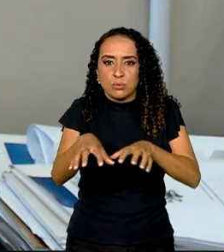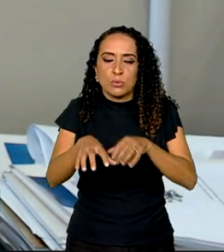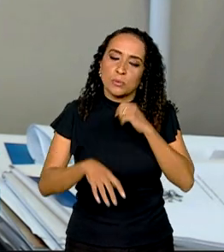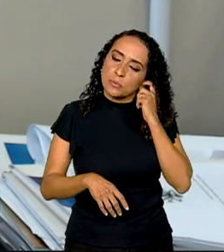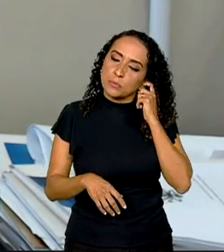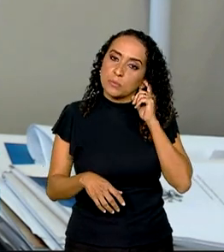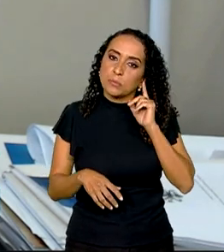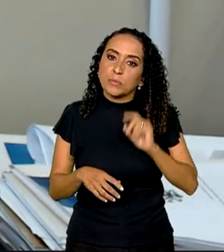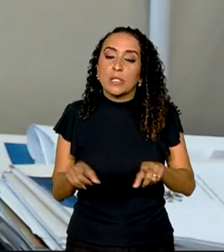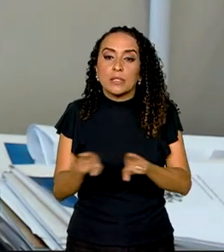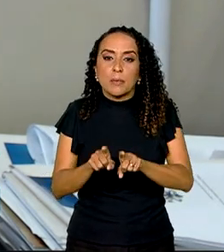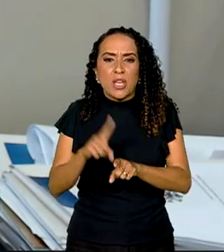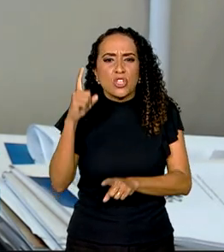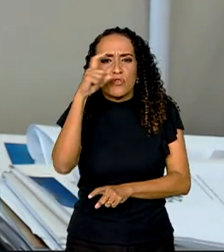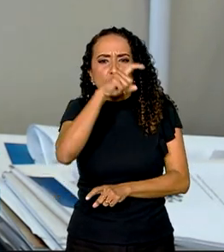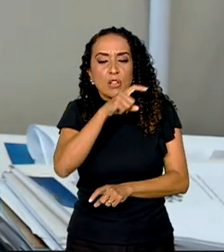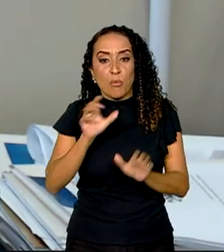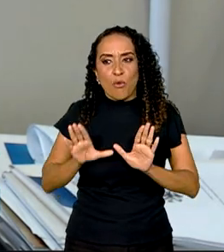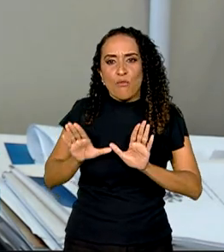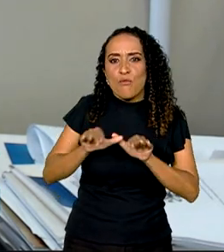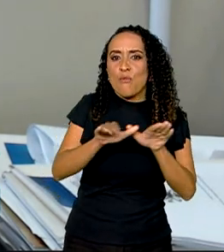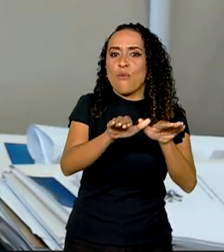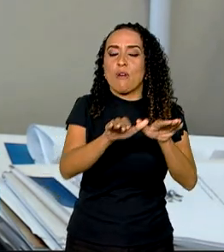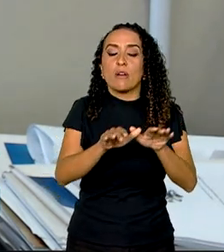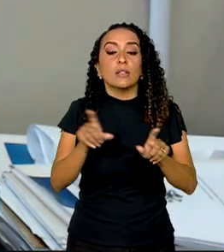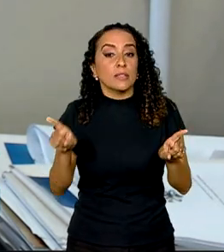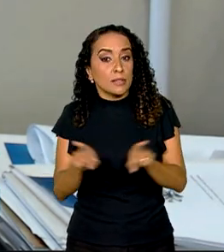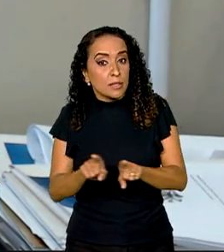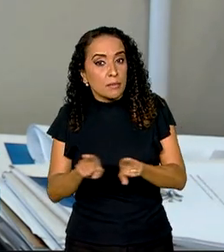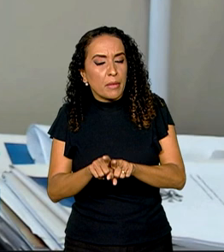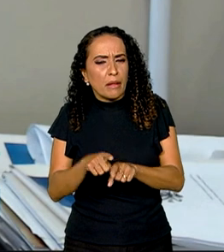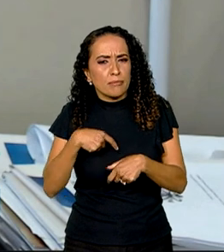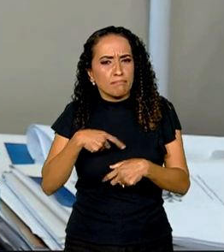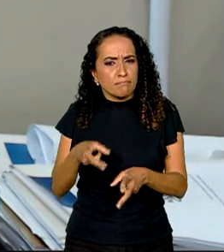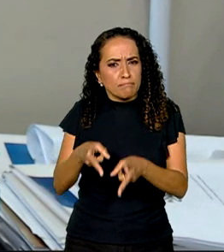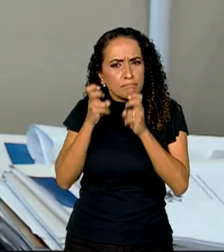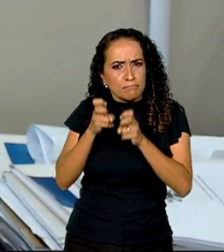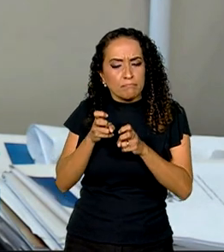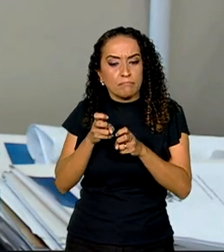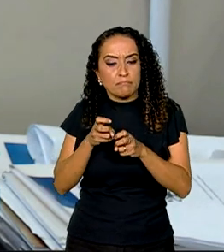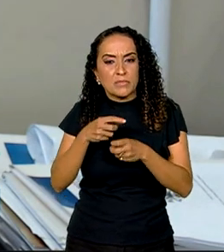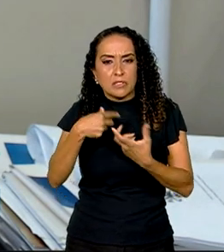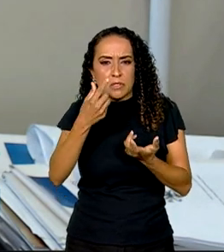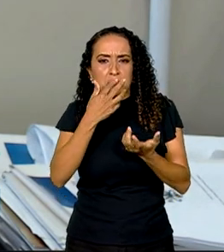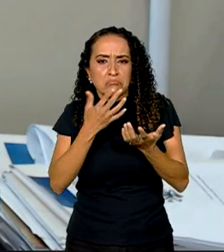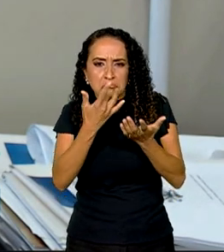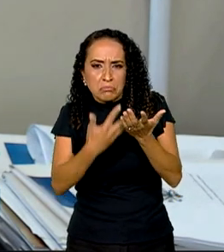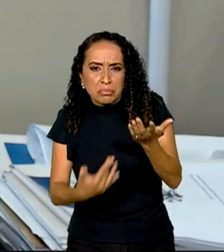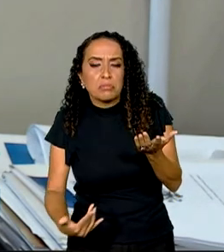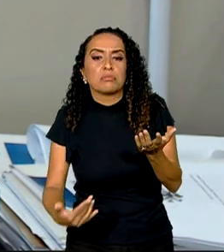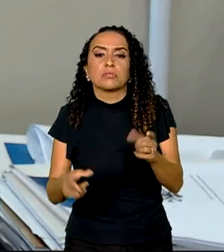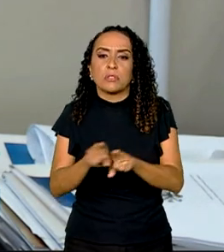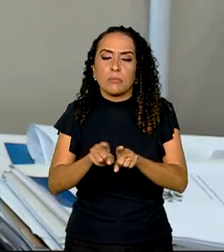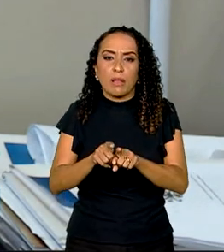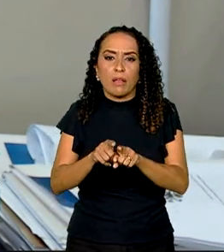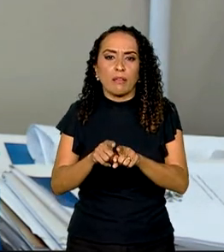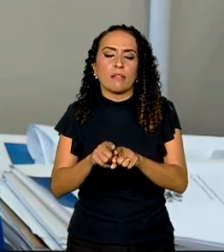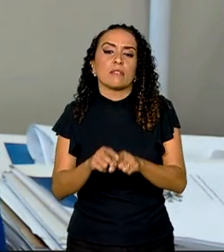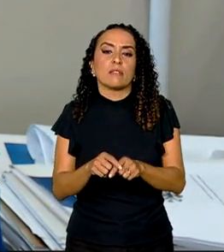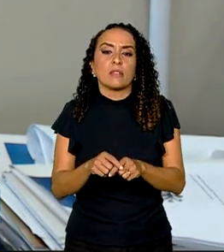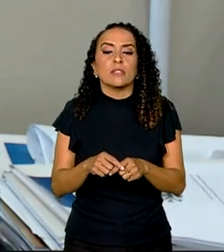dificuldade para voar. E também os sinais hemorrágicos, principalmente nas partes